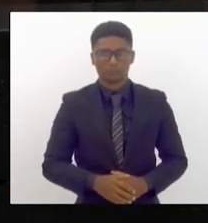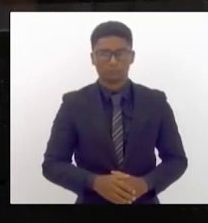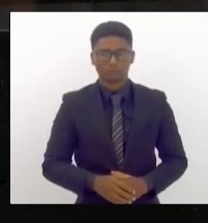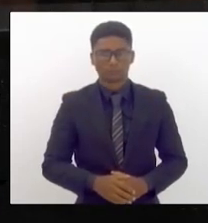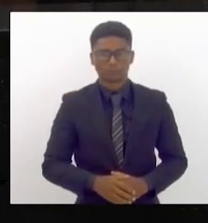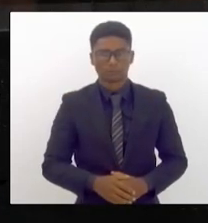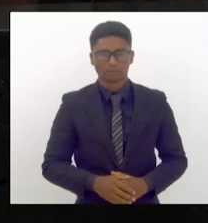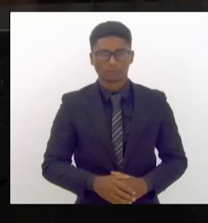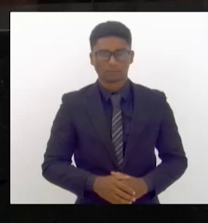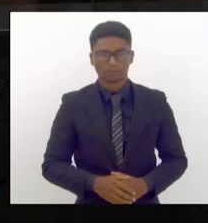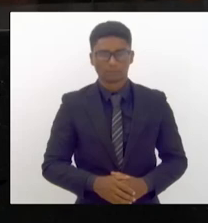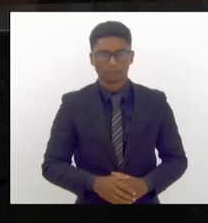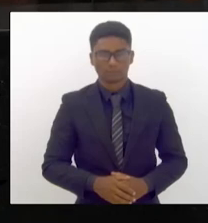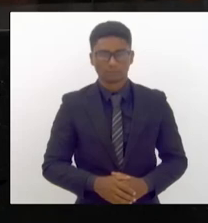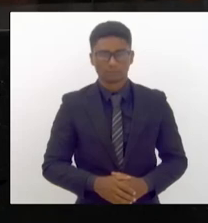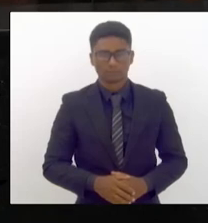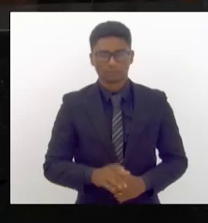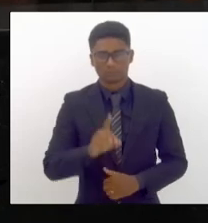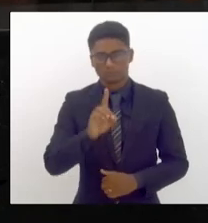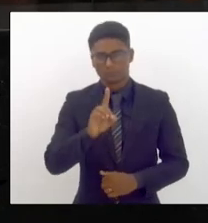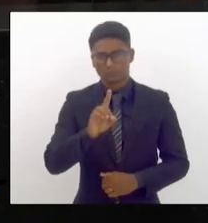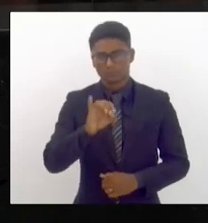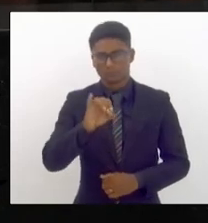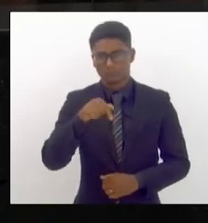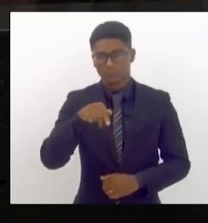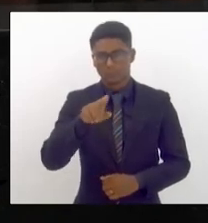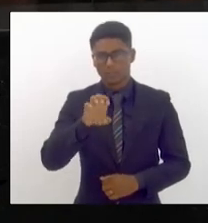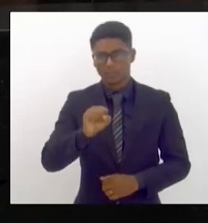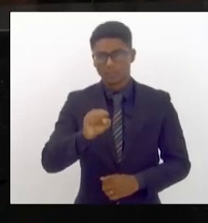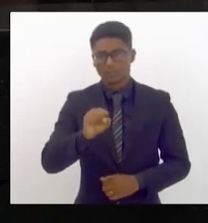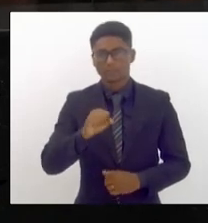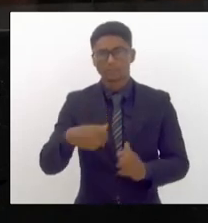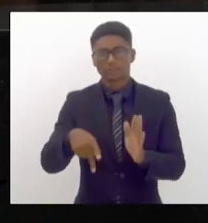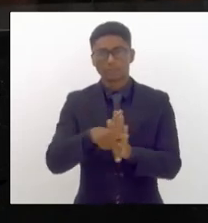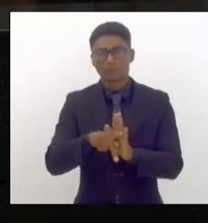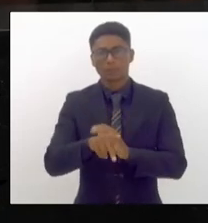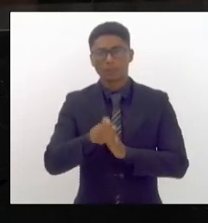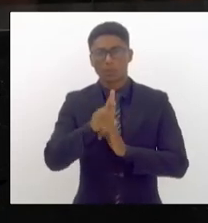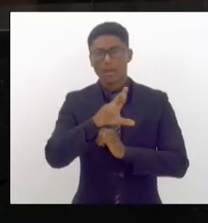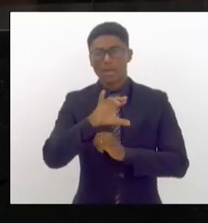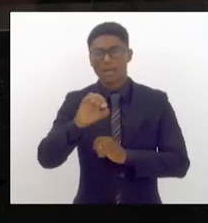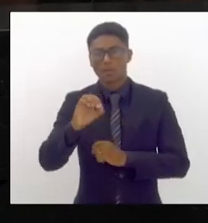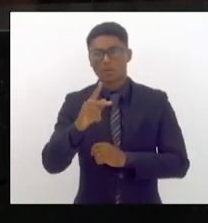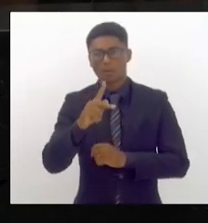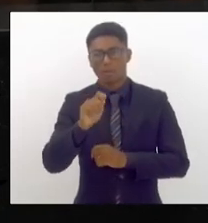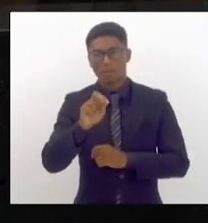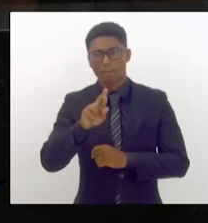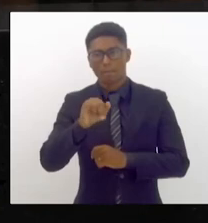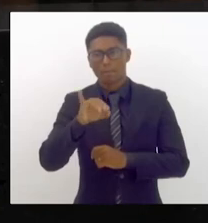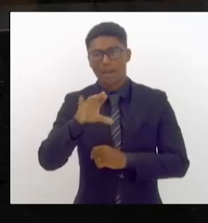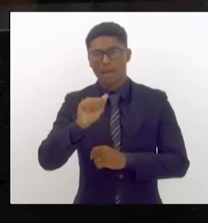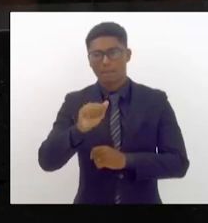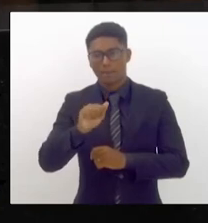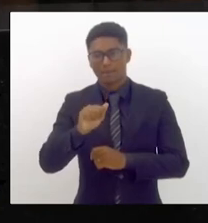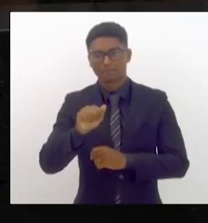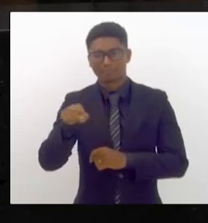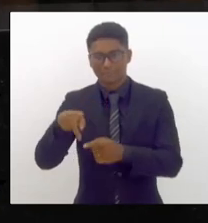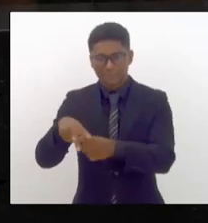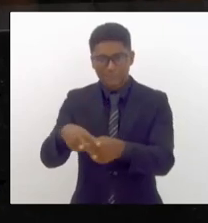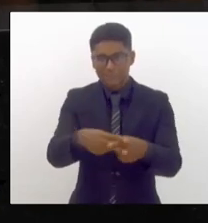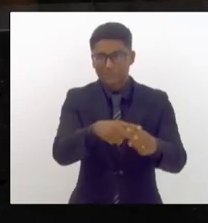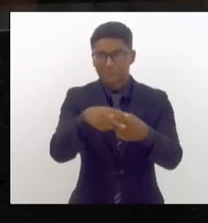manutenção dos diques do Rio Paraíba do Sul que desde a extinção do